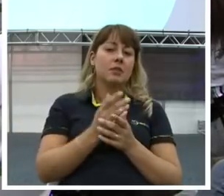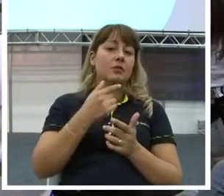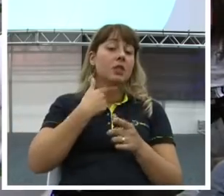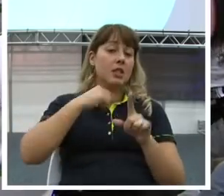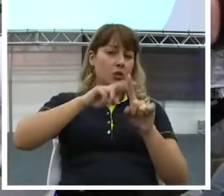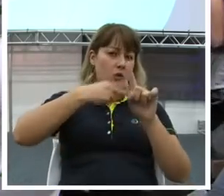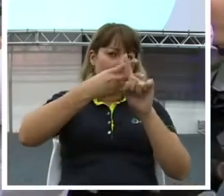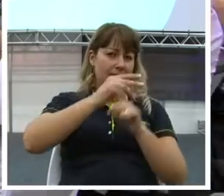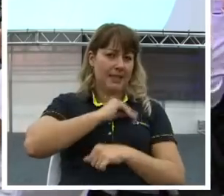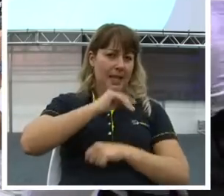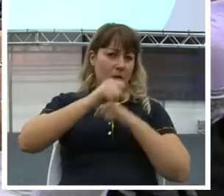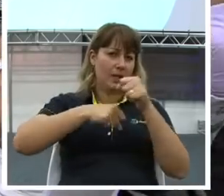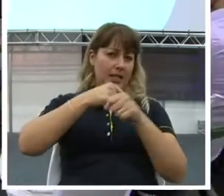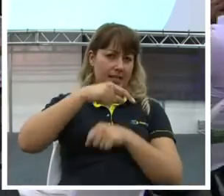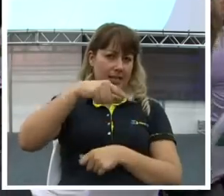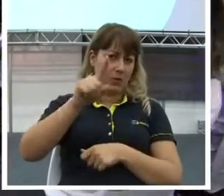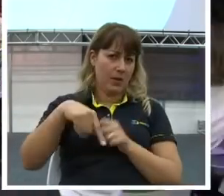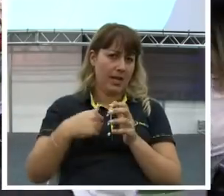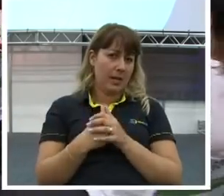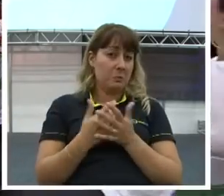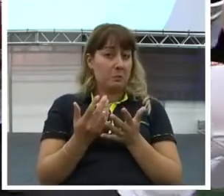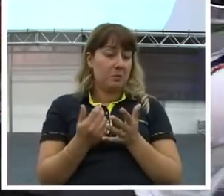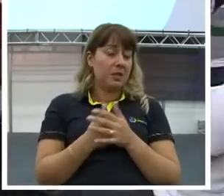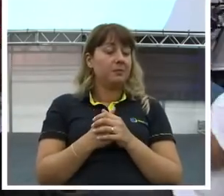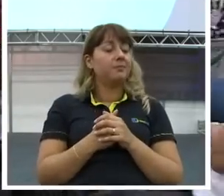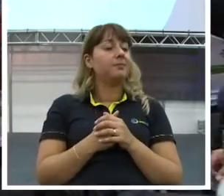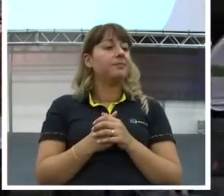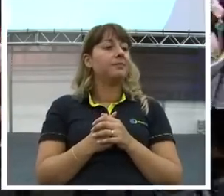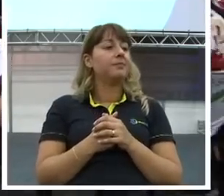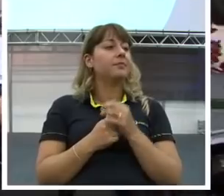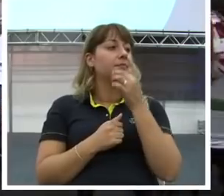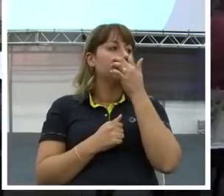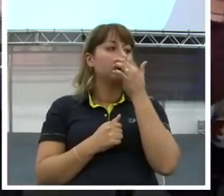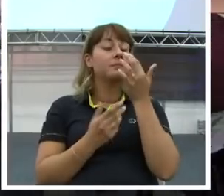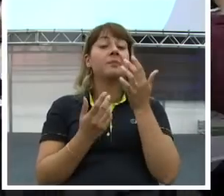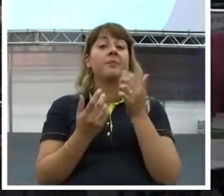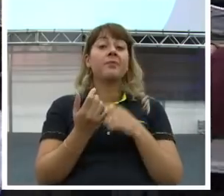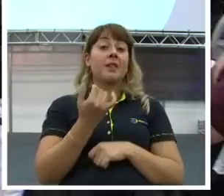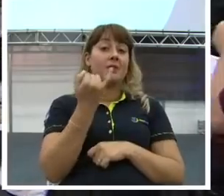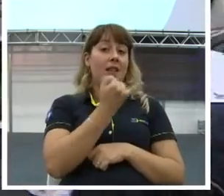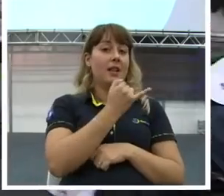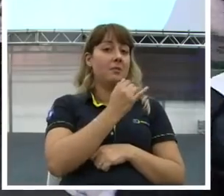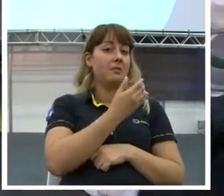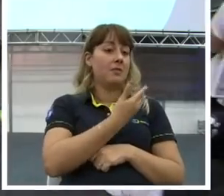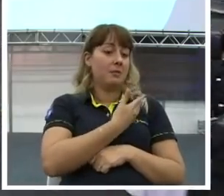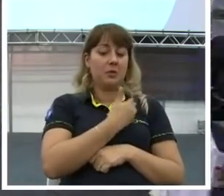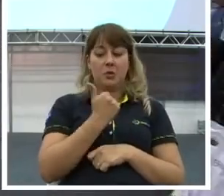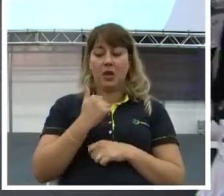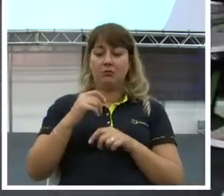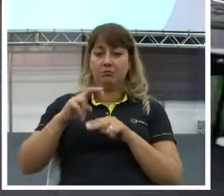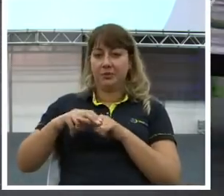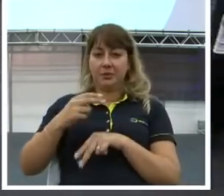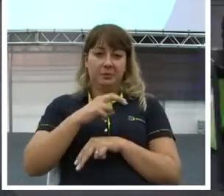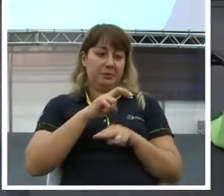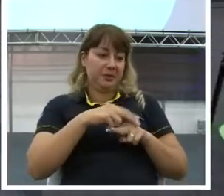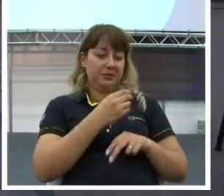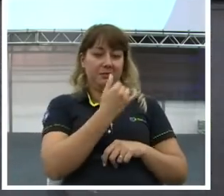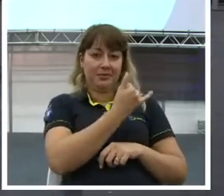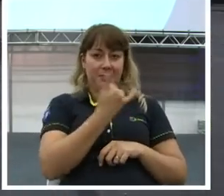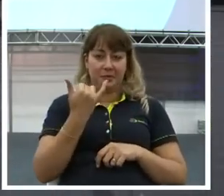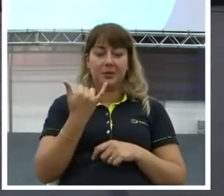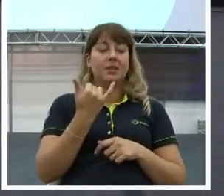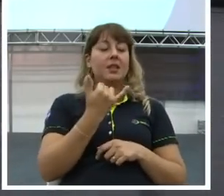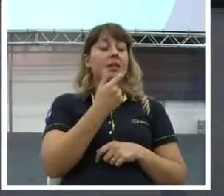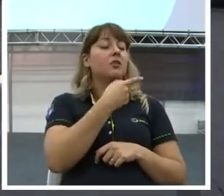seu salário esse ano? Seu rendimento esse ano? Então agora você vai falar para o seu colega, Laura. Quanto você quer ganhar mais? Não em salário, mas em